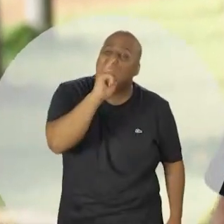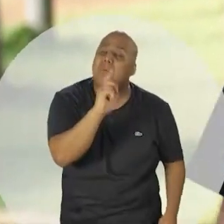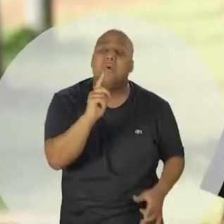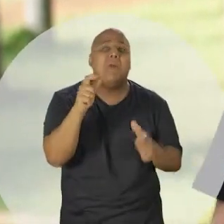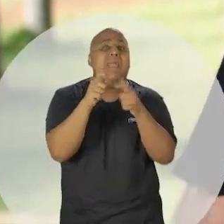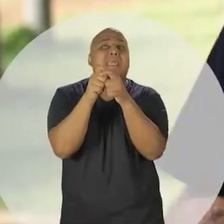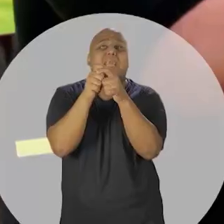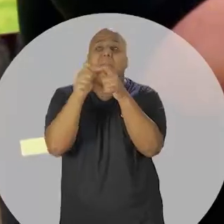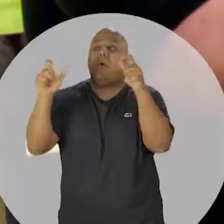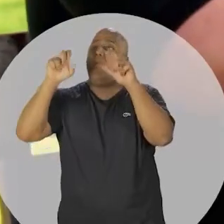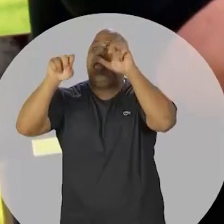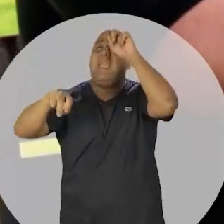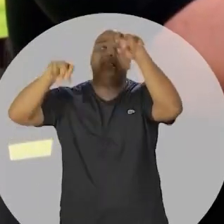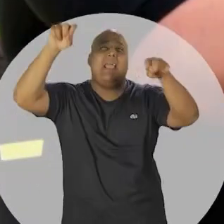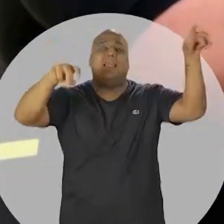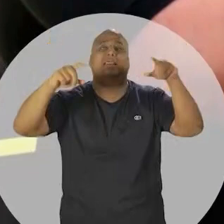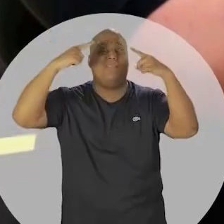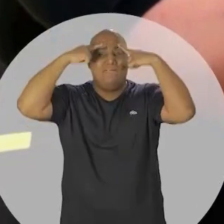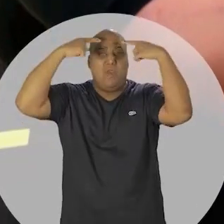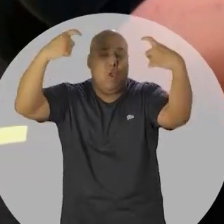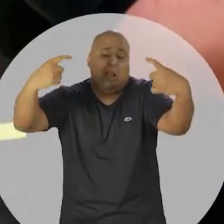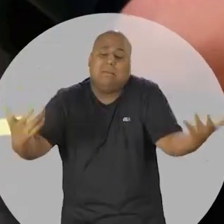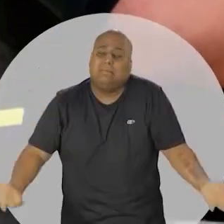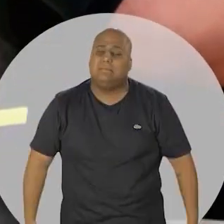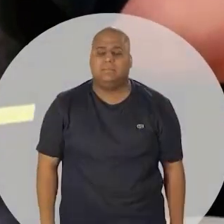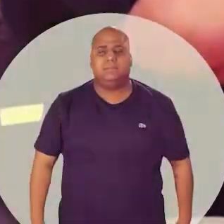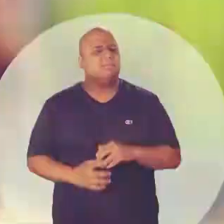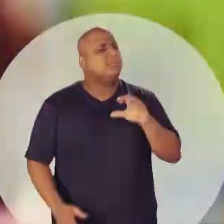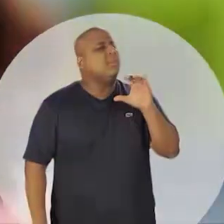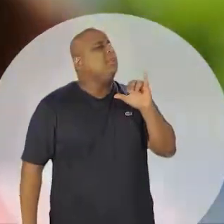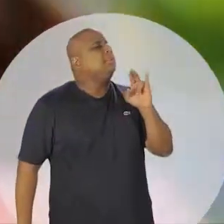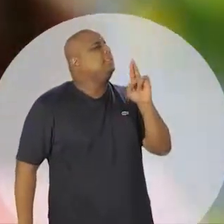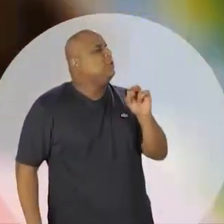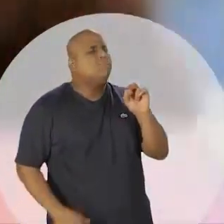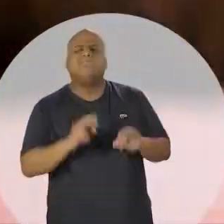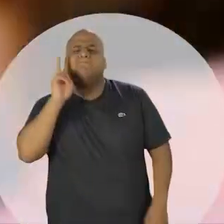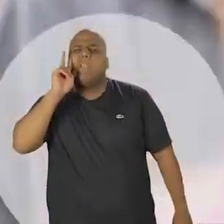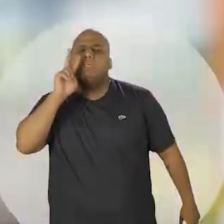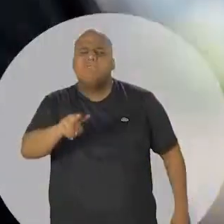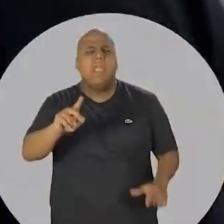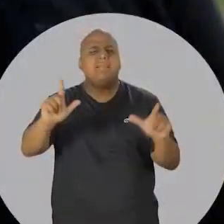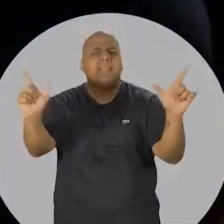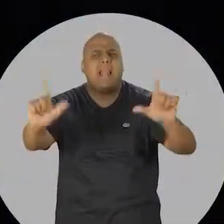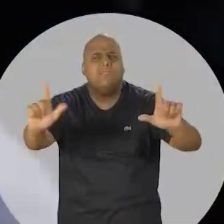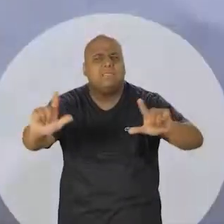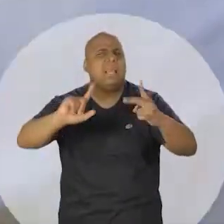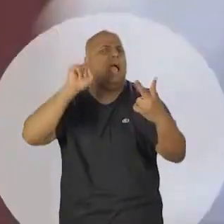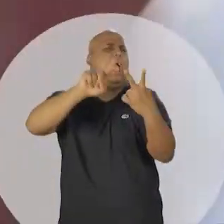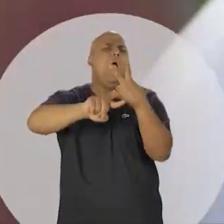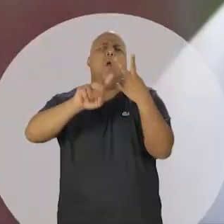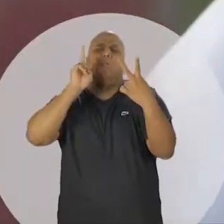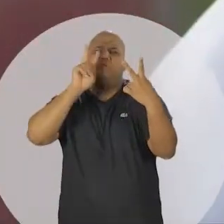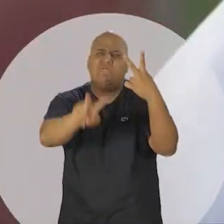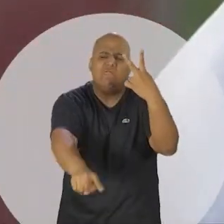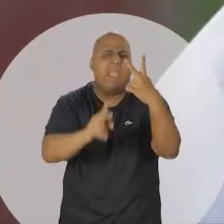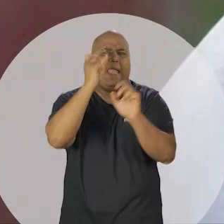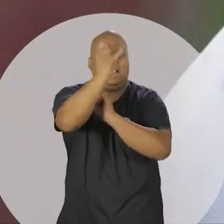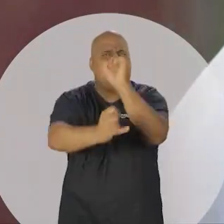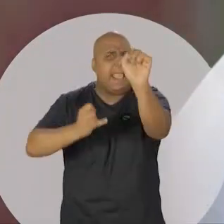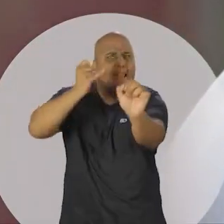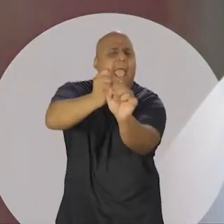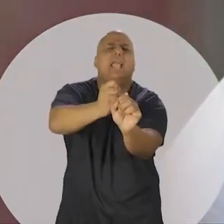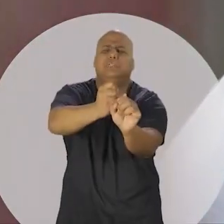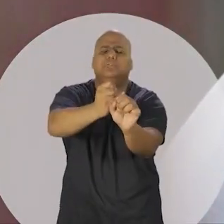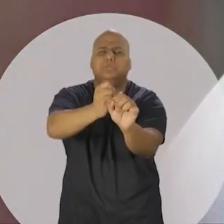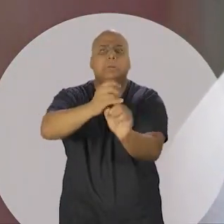boa parte para a violência e para uma espécie de atitude de desamor à vida. A gente vem vendo assim, né, na TV, na